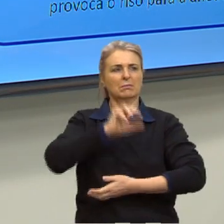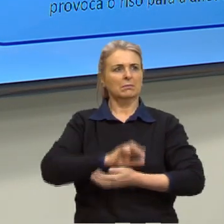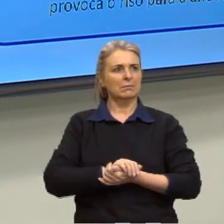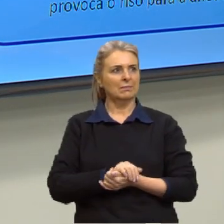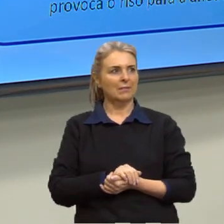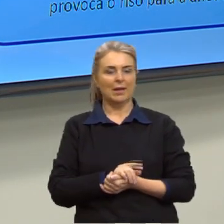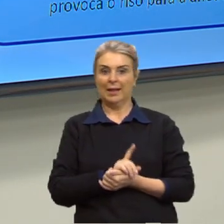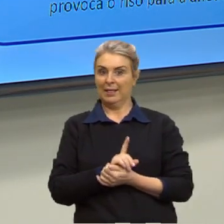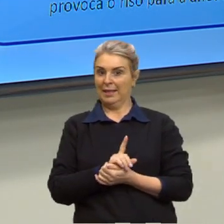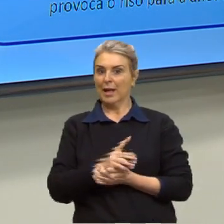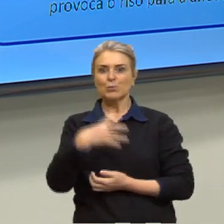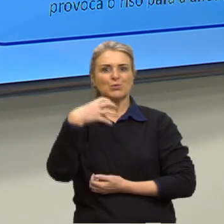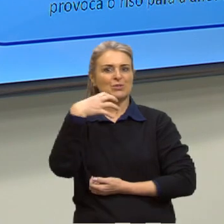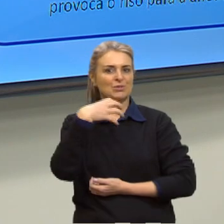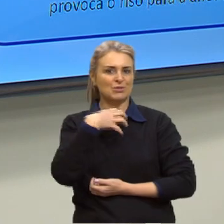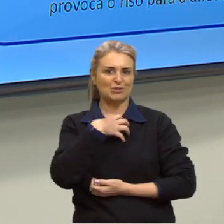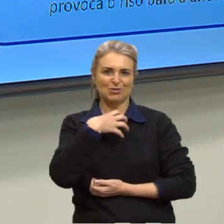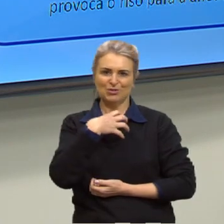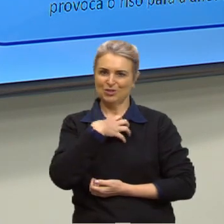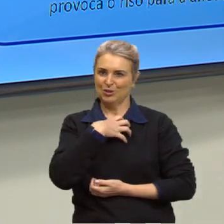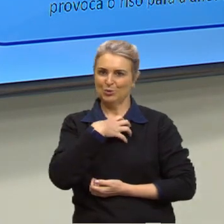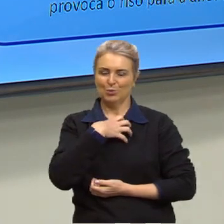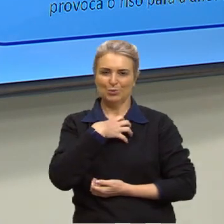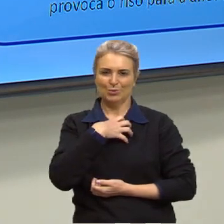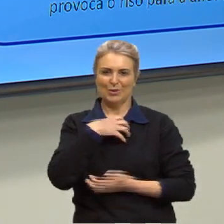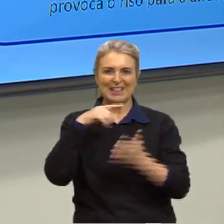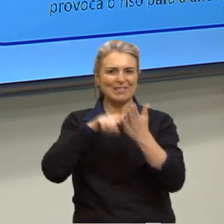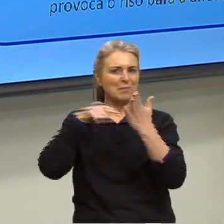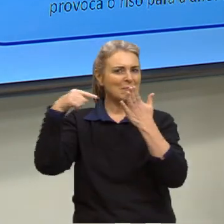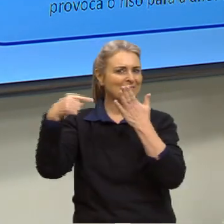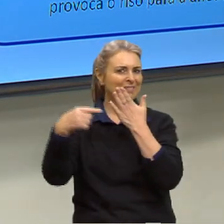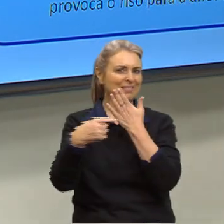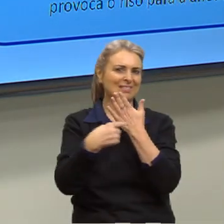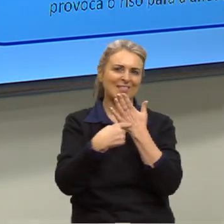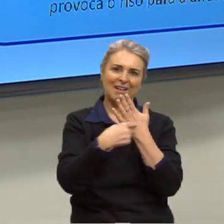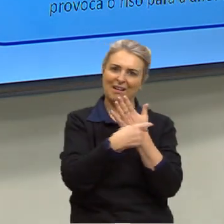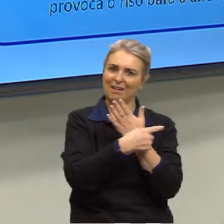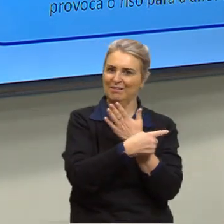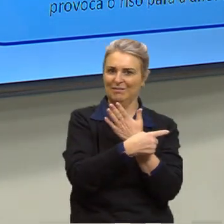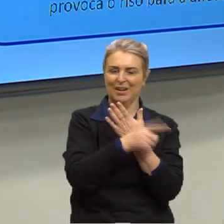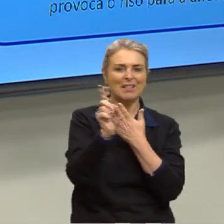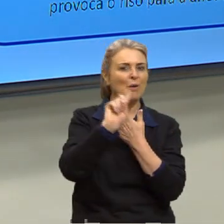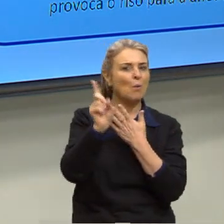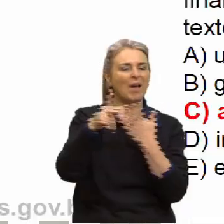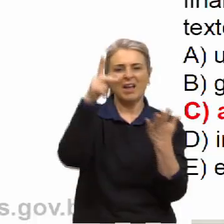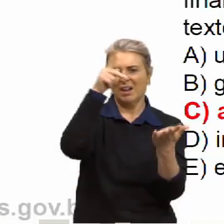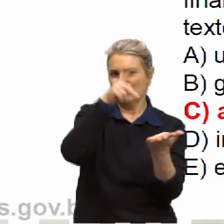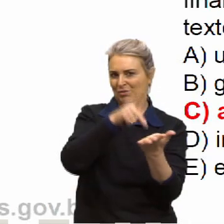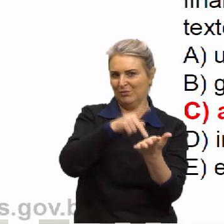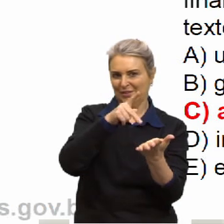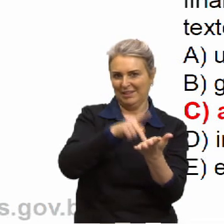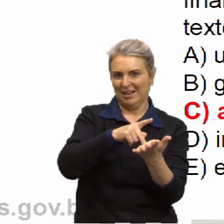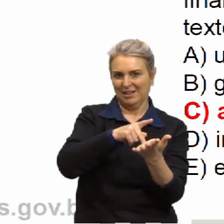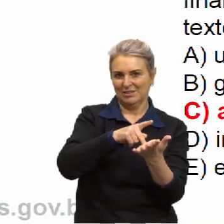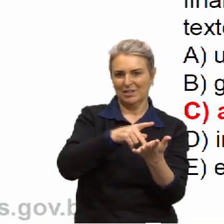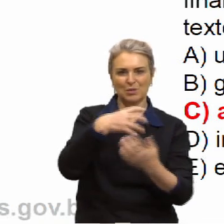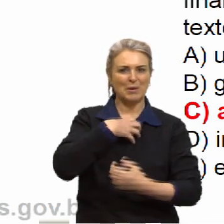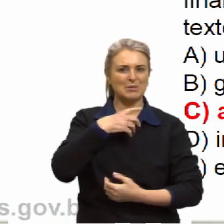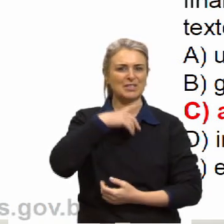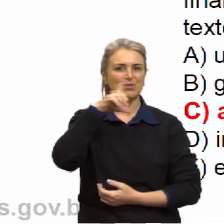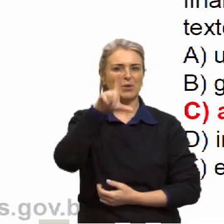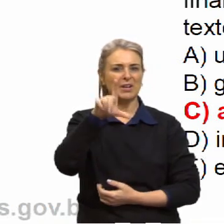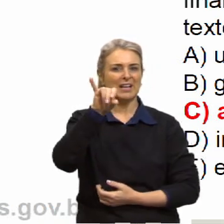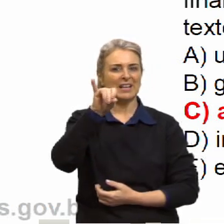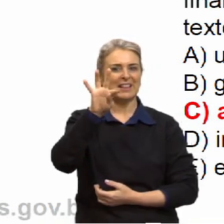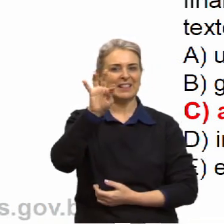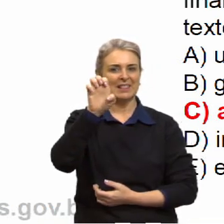construção do sentido que não é literal para o sentido metaforizado. É mais ou menos o que acontece com o verbo ir